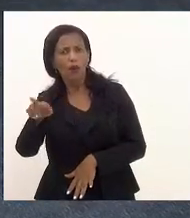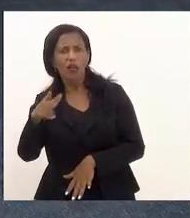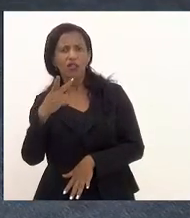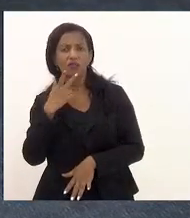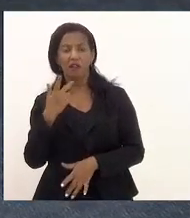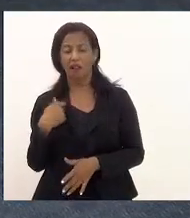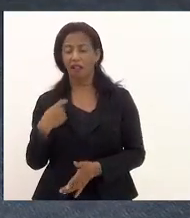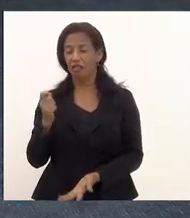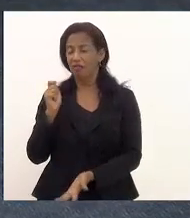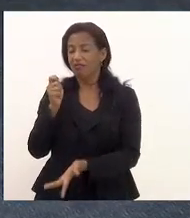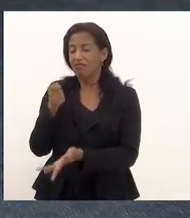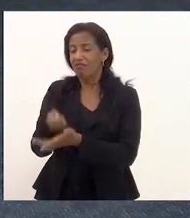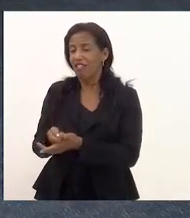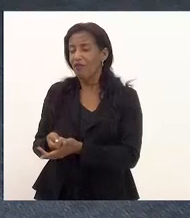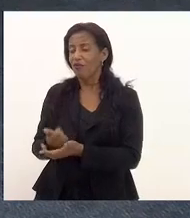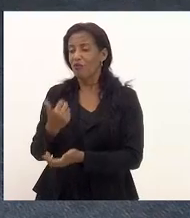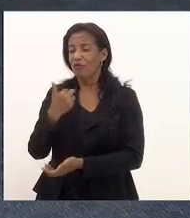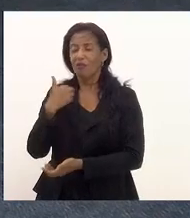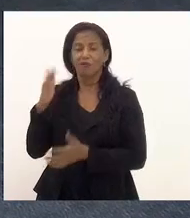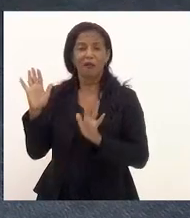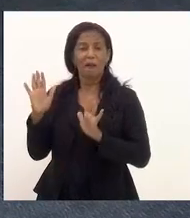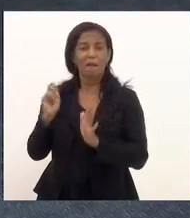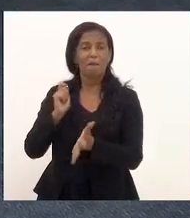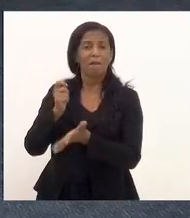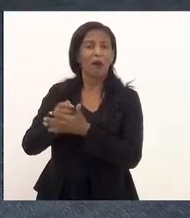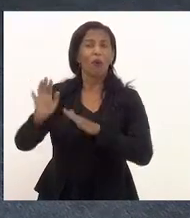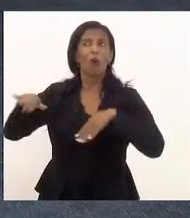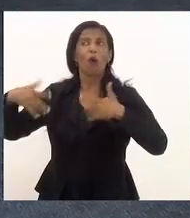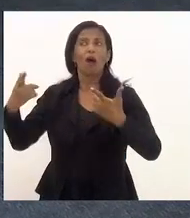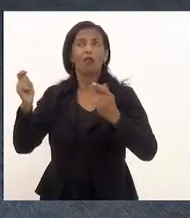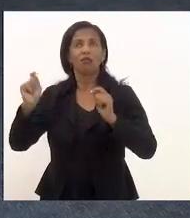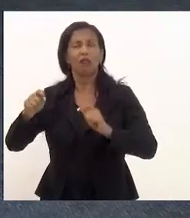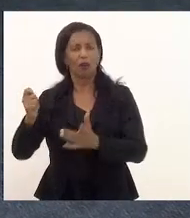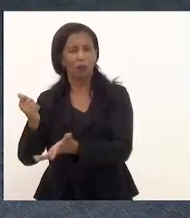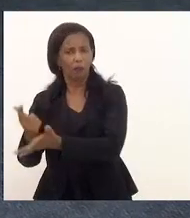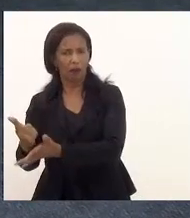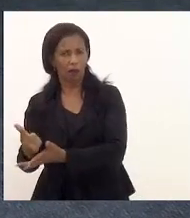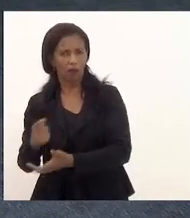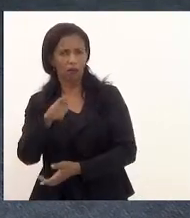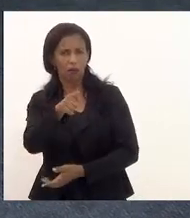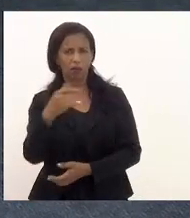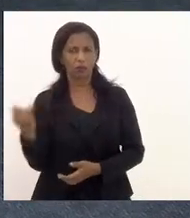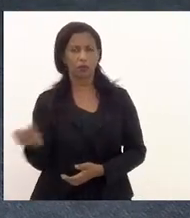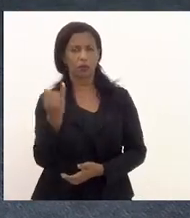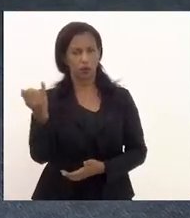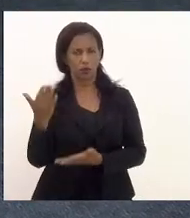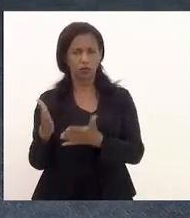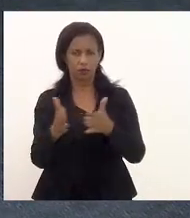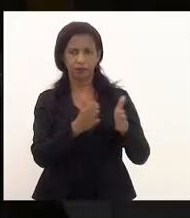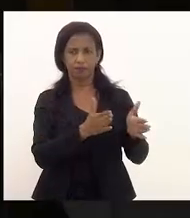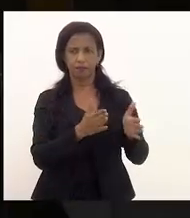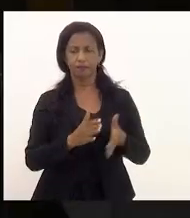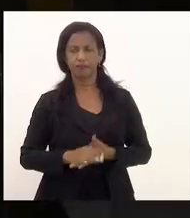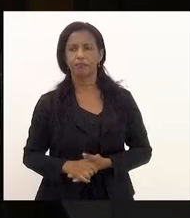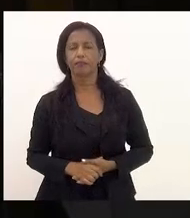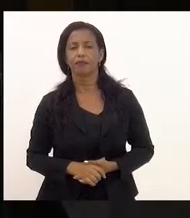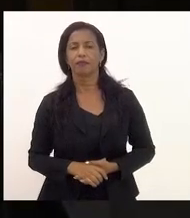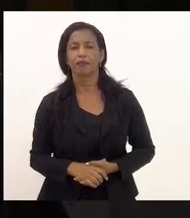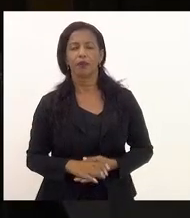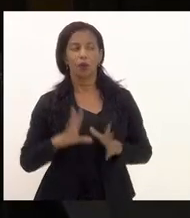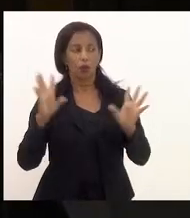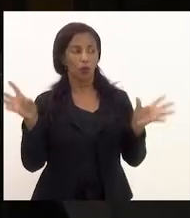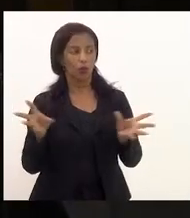devo, não nego, pago quando puder. Então, esse debate é fundamental para a gente. Muito obrigada pela parte. Obrigado, deputada Renata.